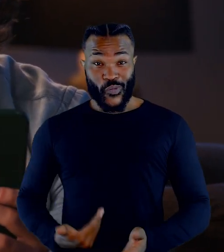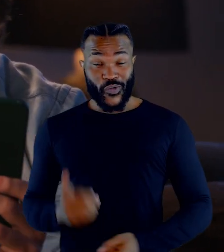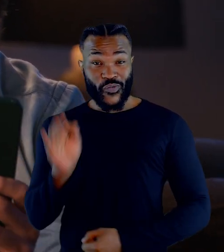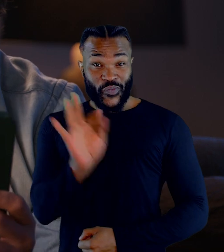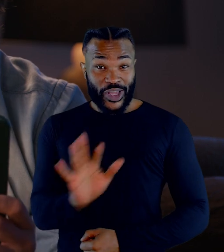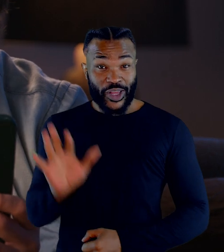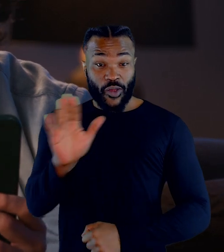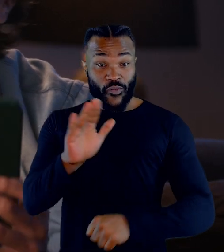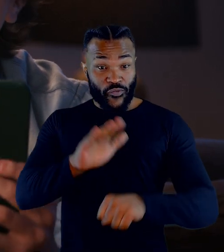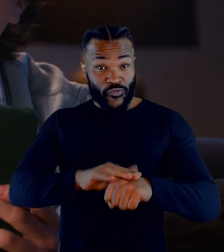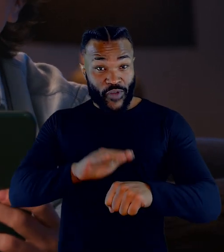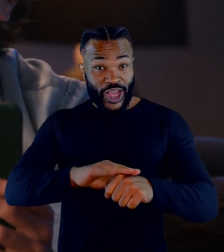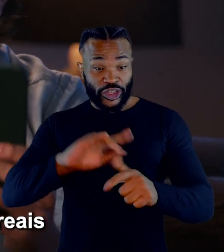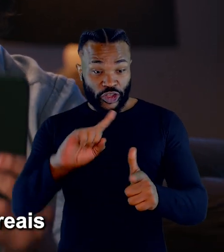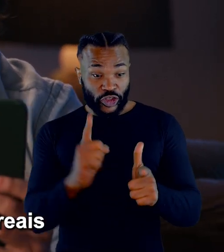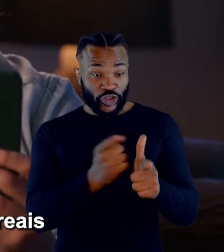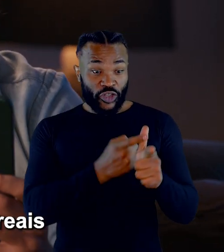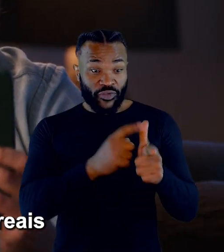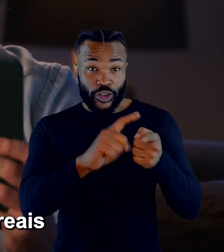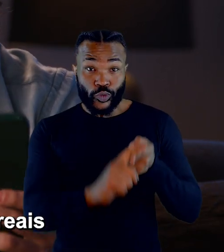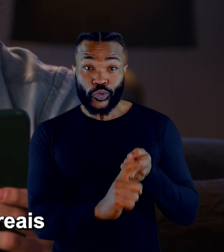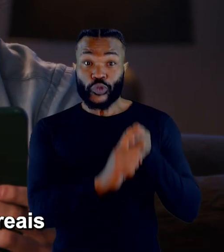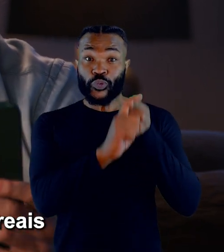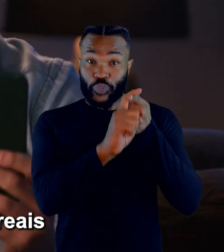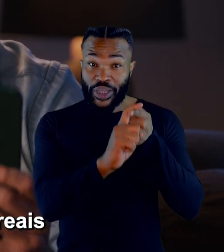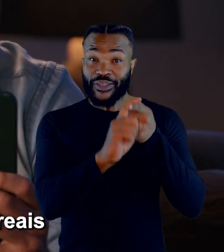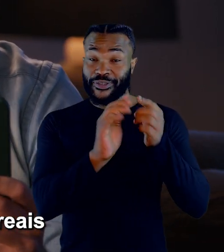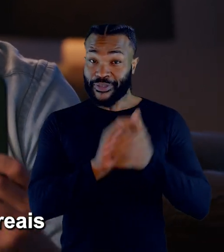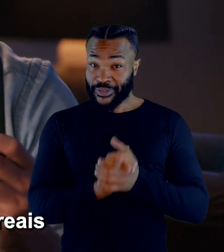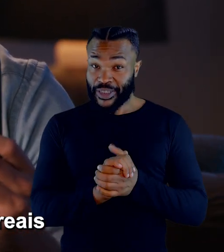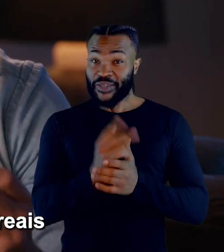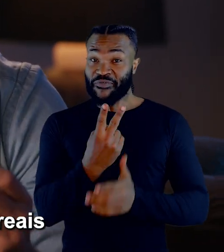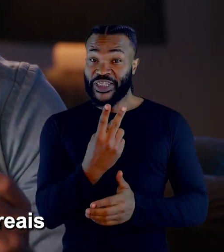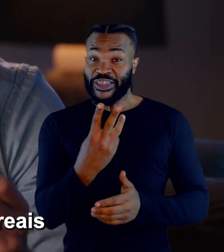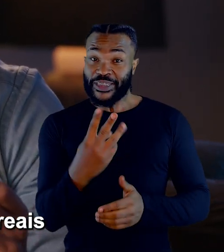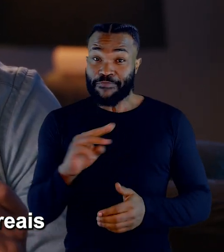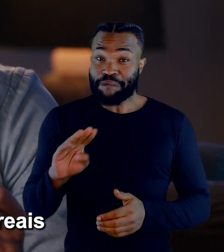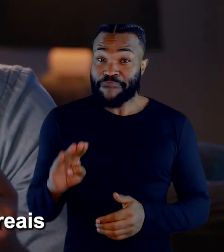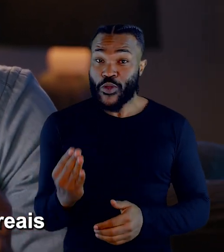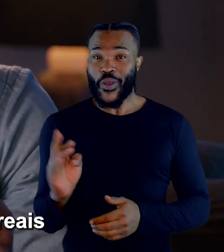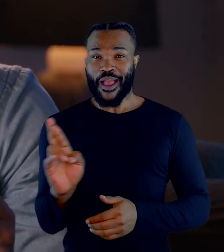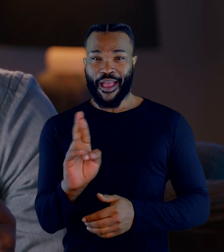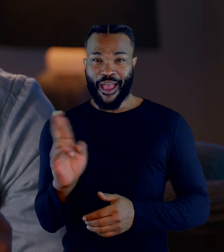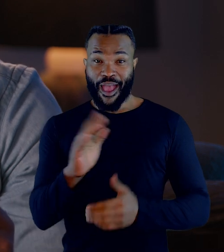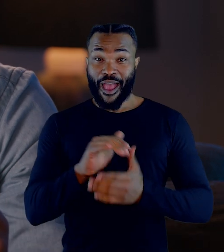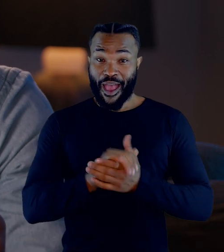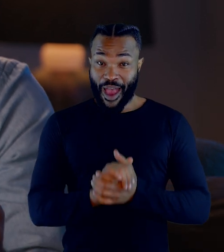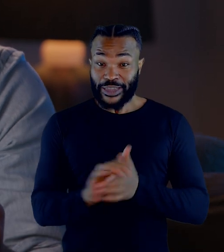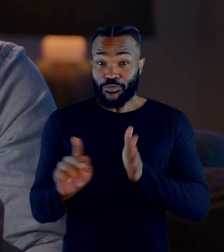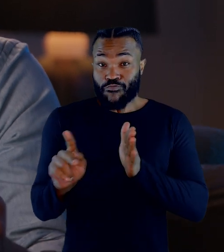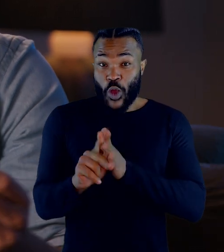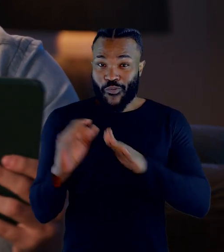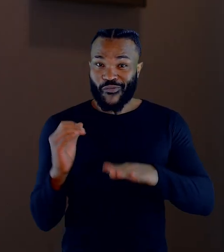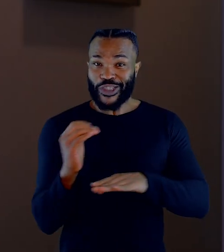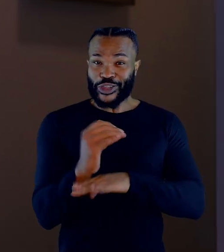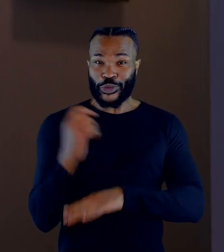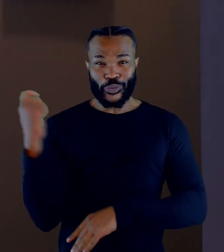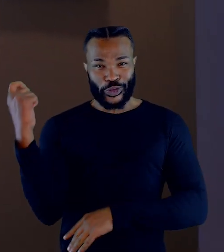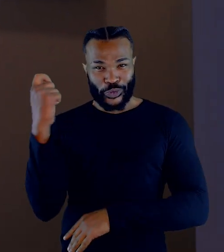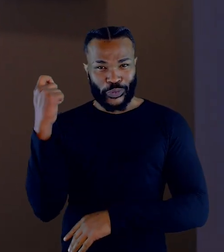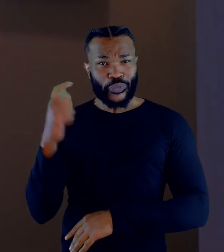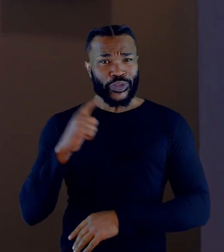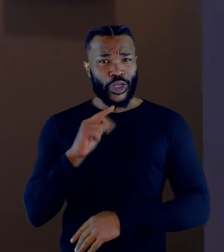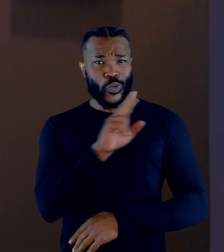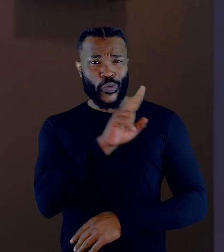com o governo federal fizeram com que a dívida fosse suspensa e 23 bilhões de reais ficaram no Rio Grande do Sul. Mas